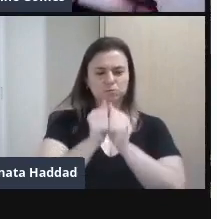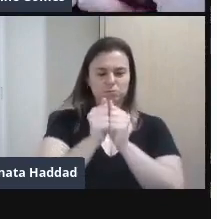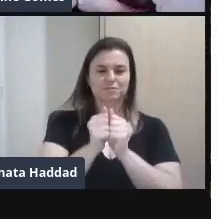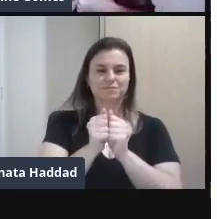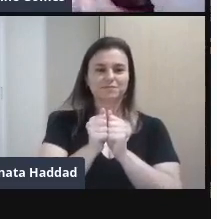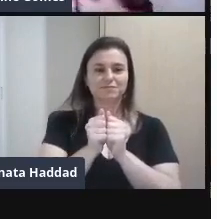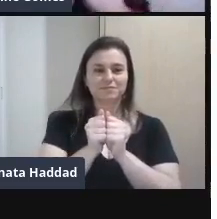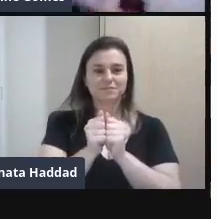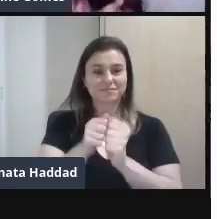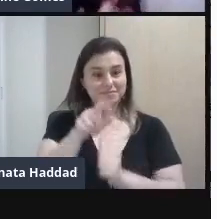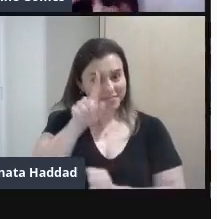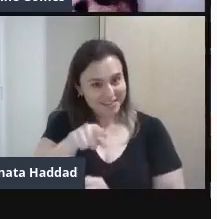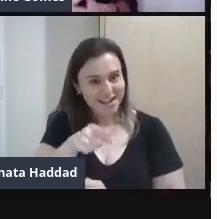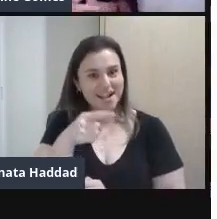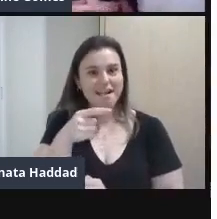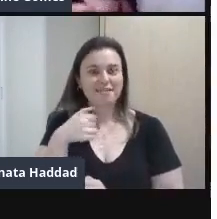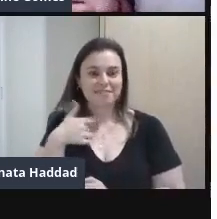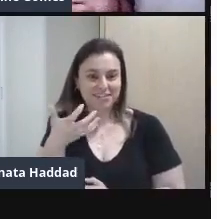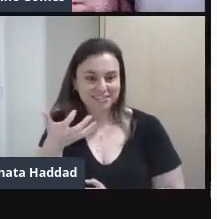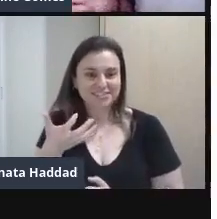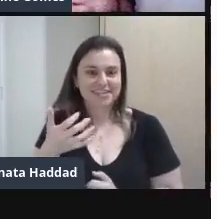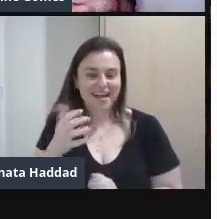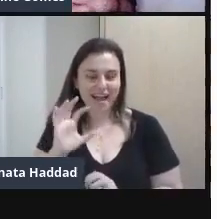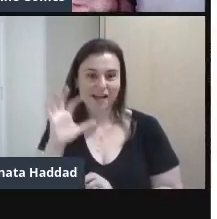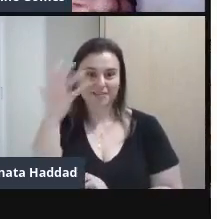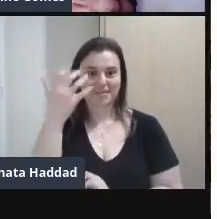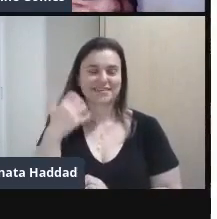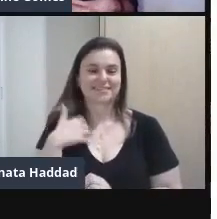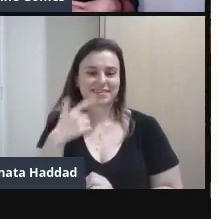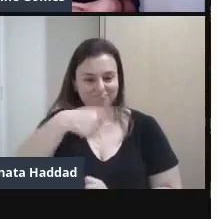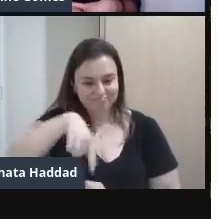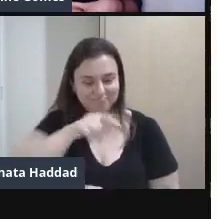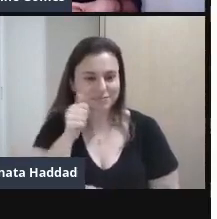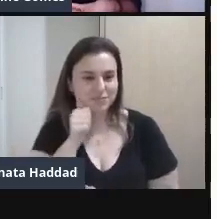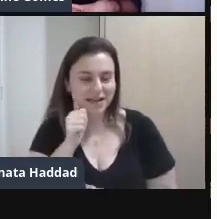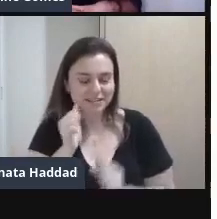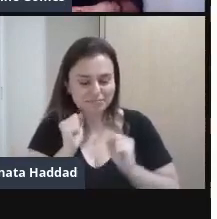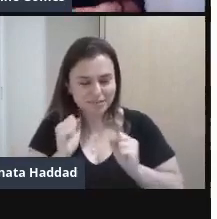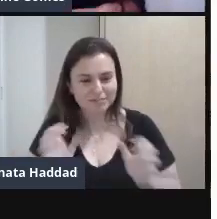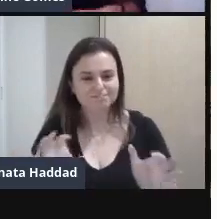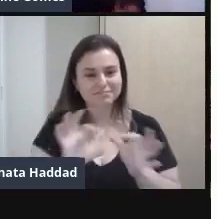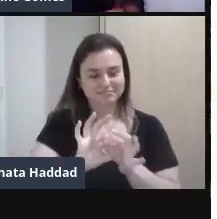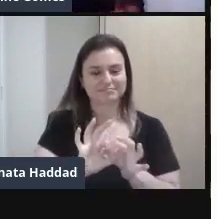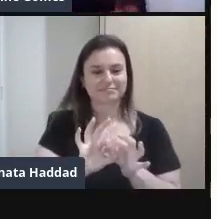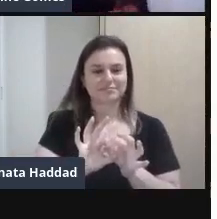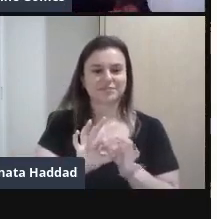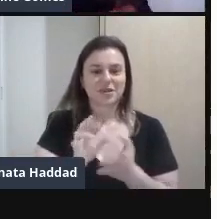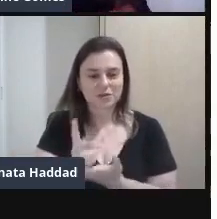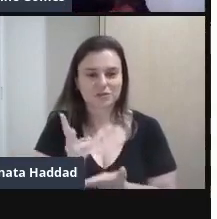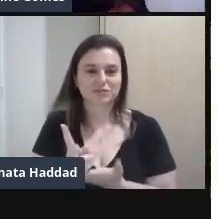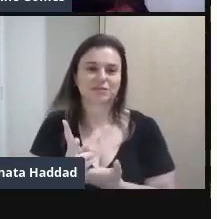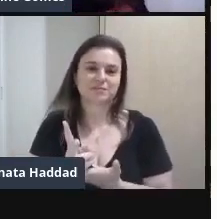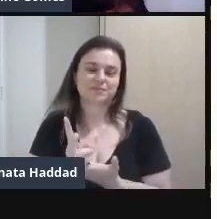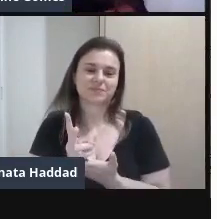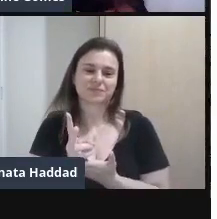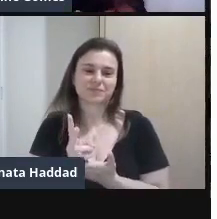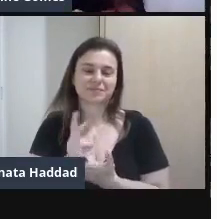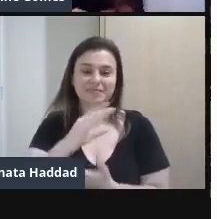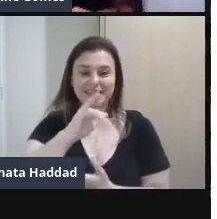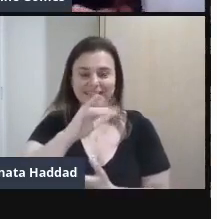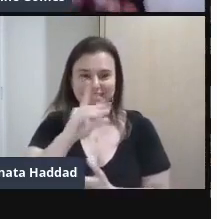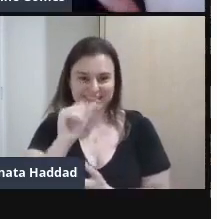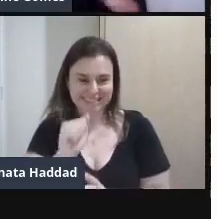possa se unir Pra ganhar força E continuar A Cida A aqui também O Enrita Obrigada Helene